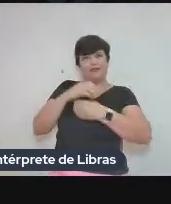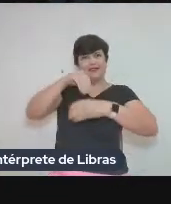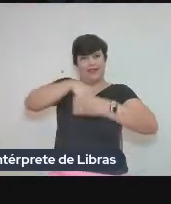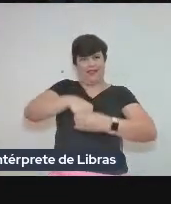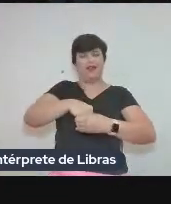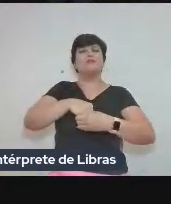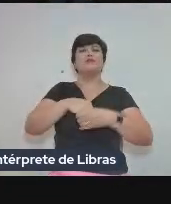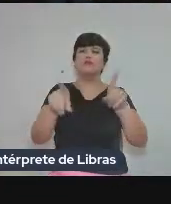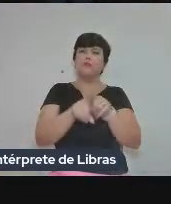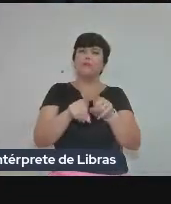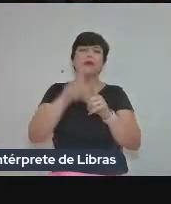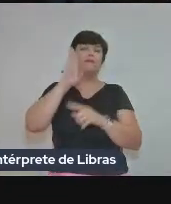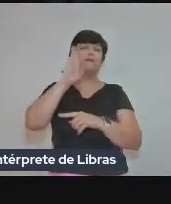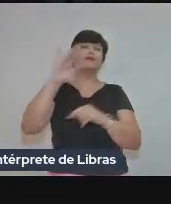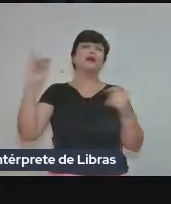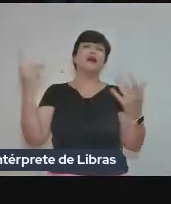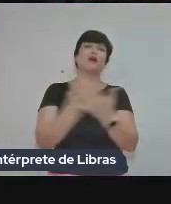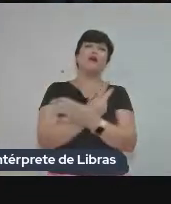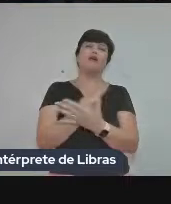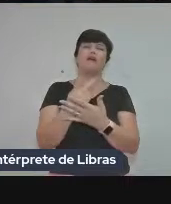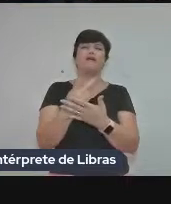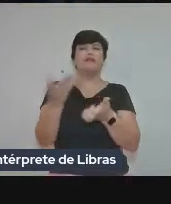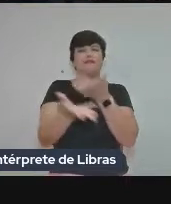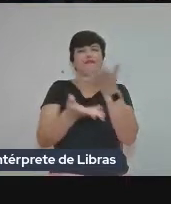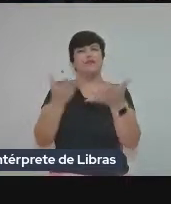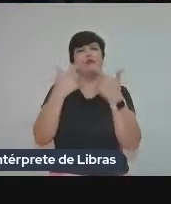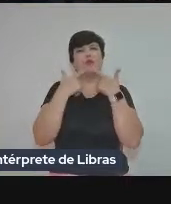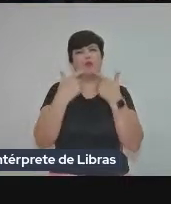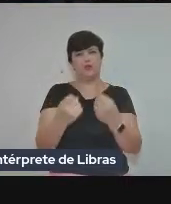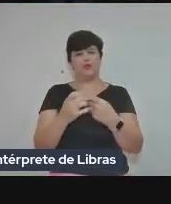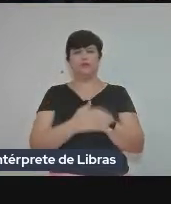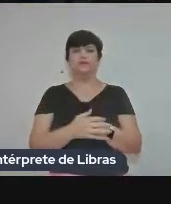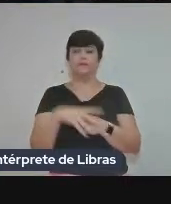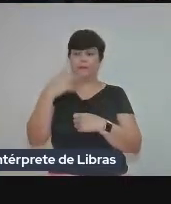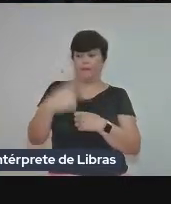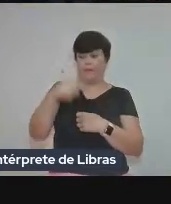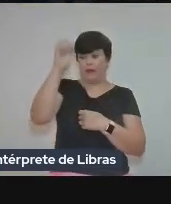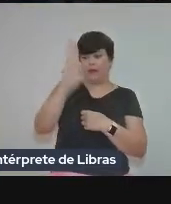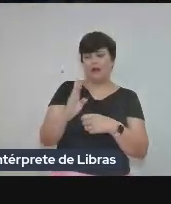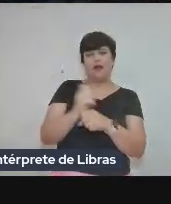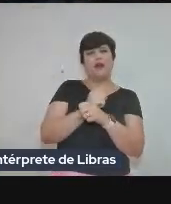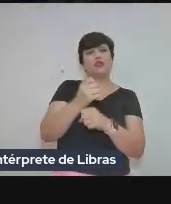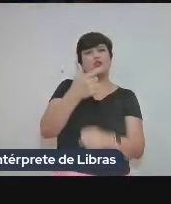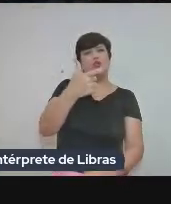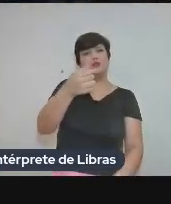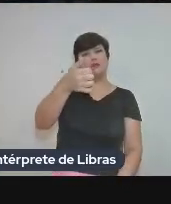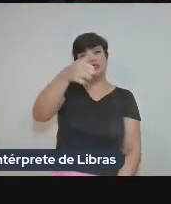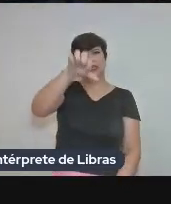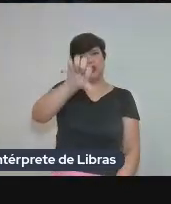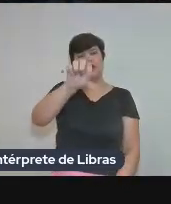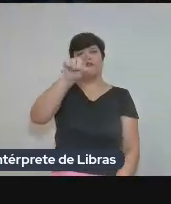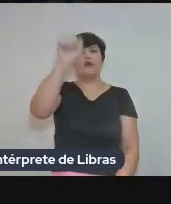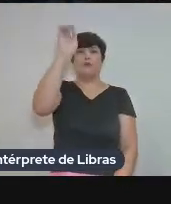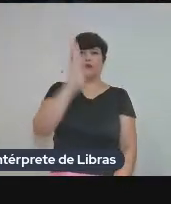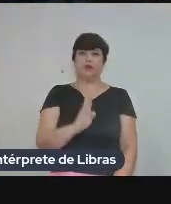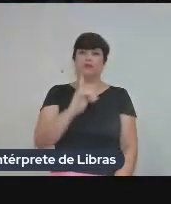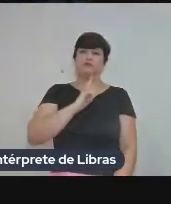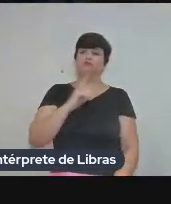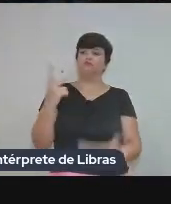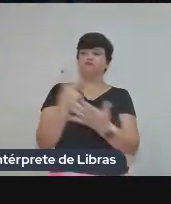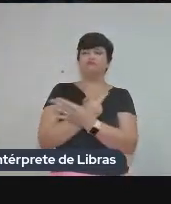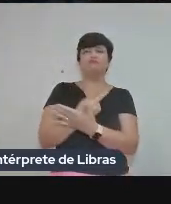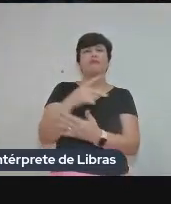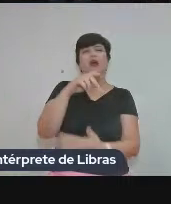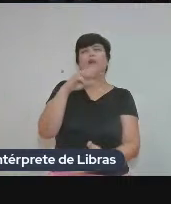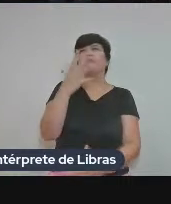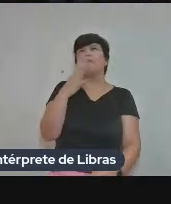principalmente em termos de serviços linguísticos. No Brasil, no ano de 2019, o Brasil recebeu pouco menos de